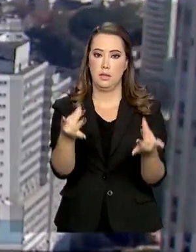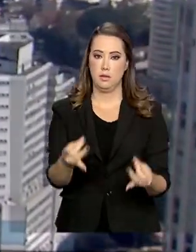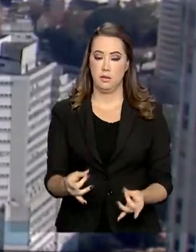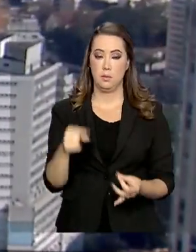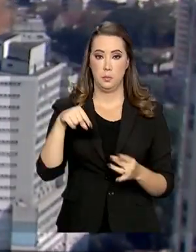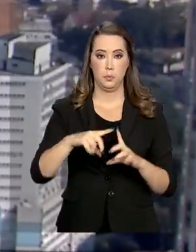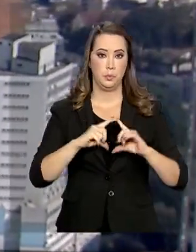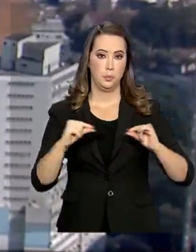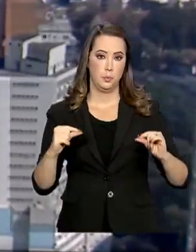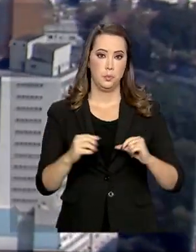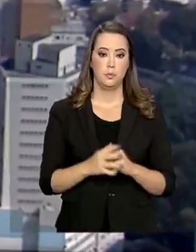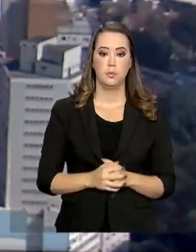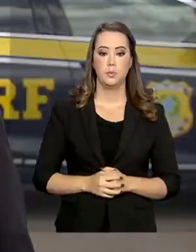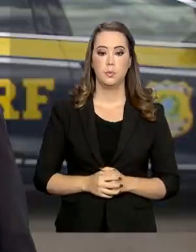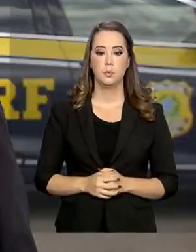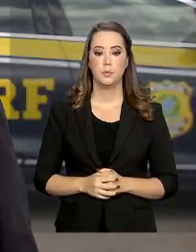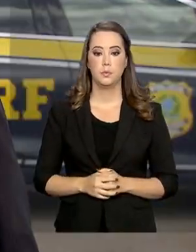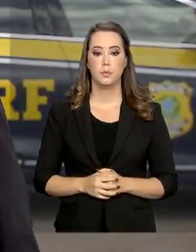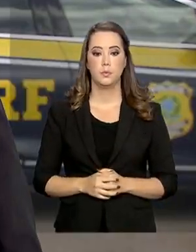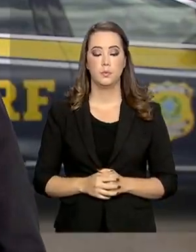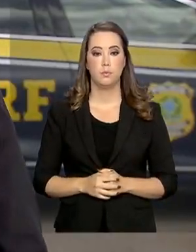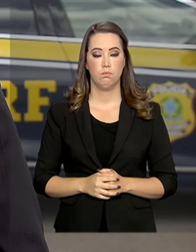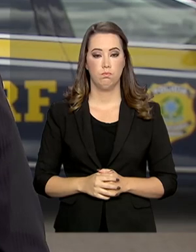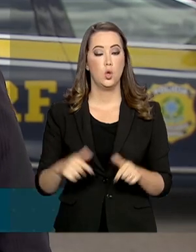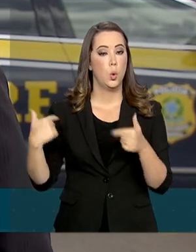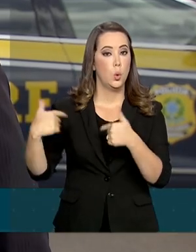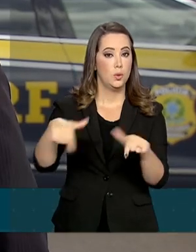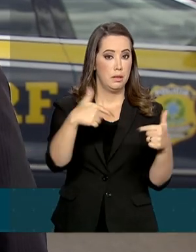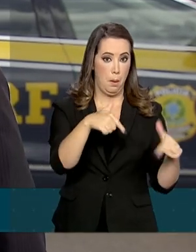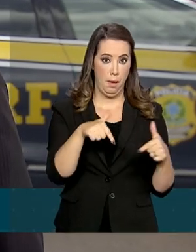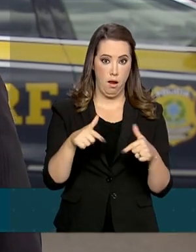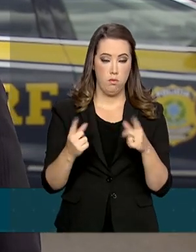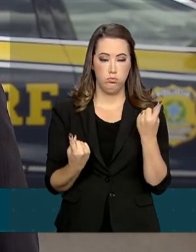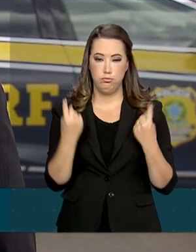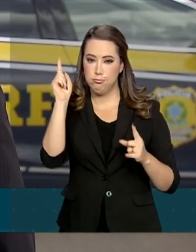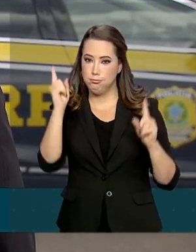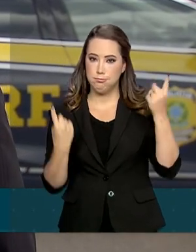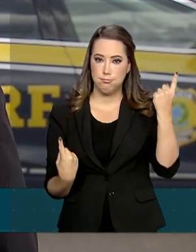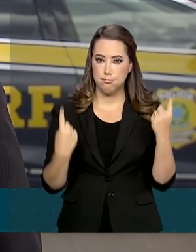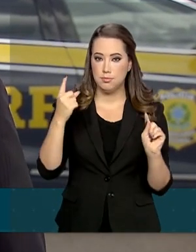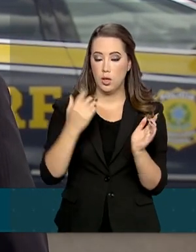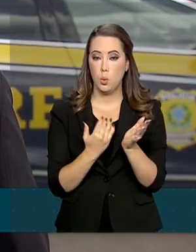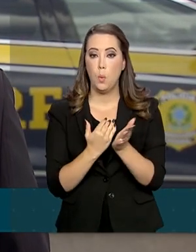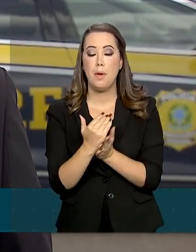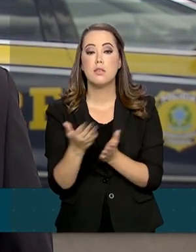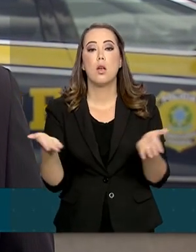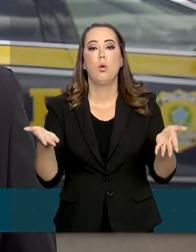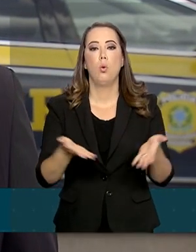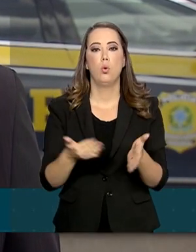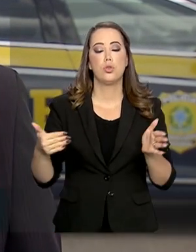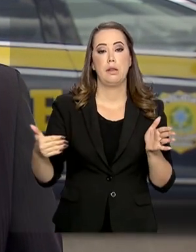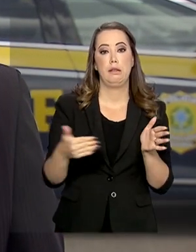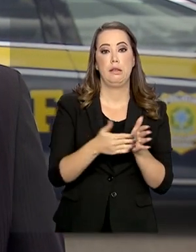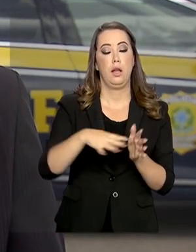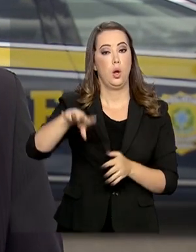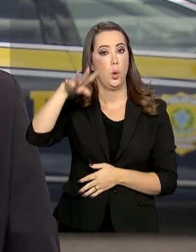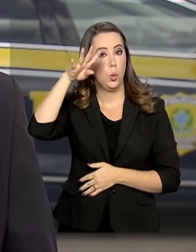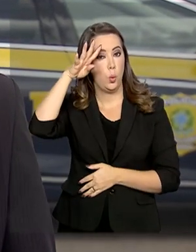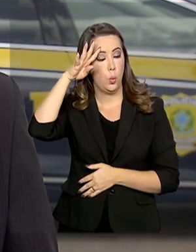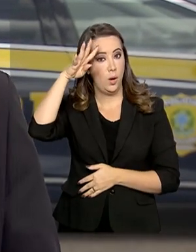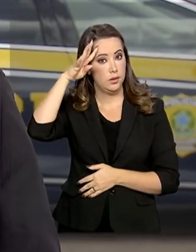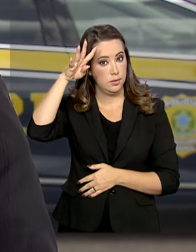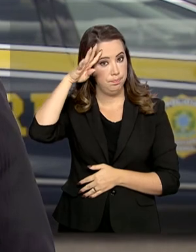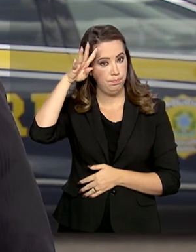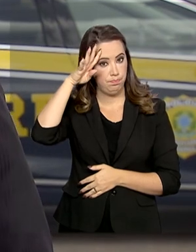saídas aqui de Brasília. A Operação Carnaval começa hoje, vai até a noite da quarta-feira de cinzas, com